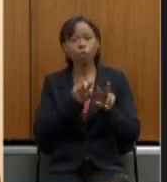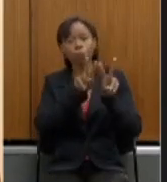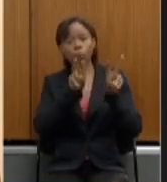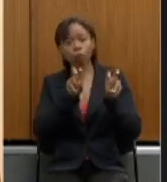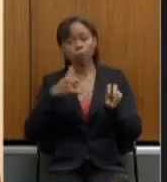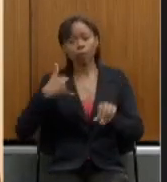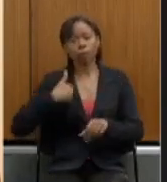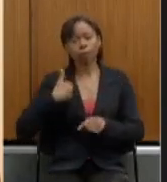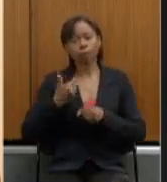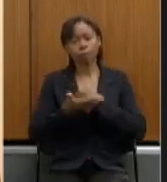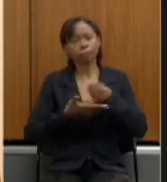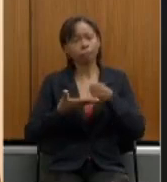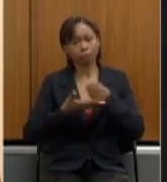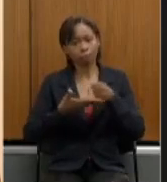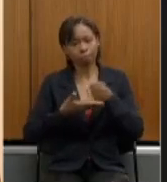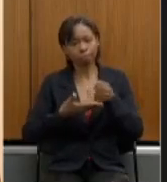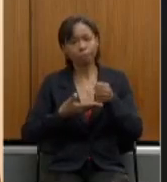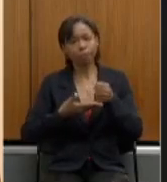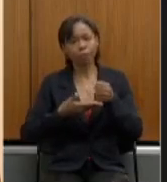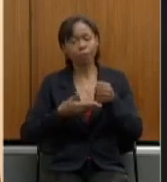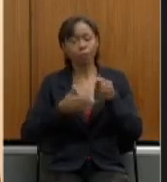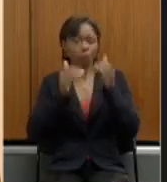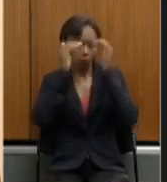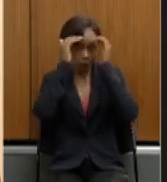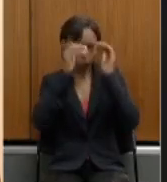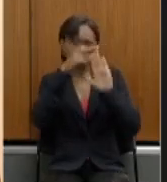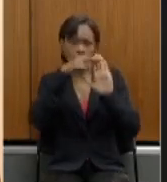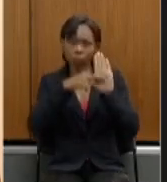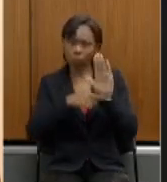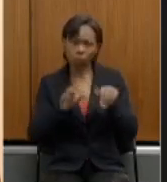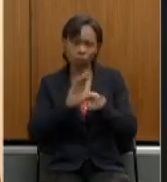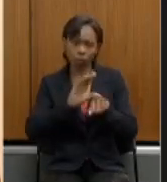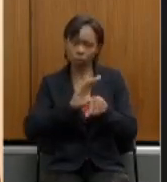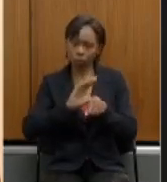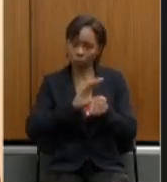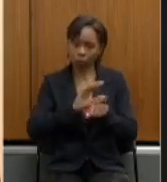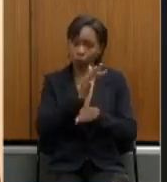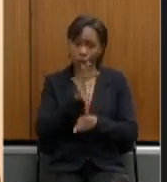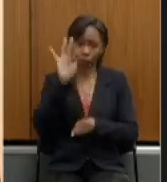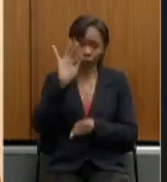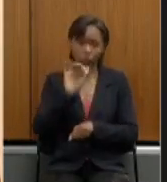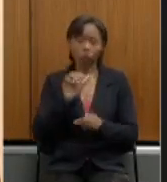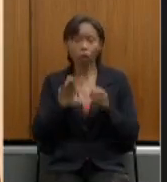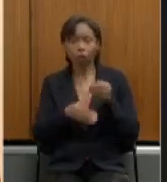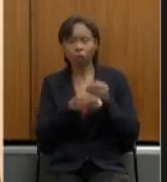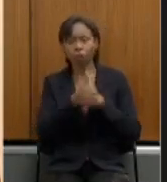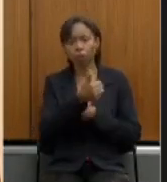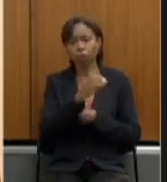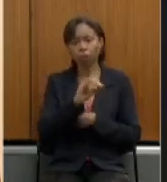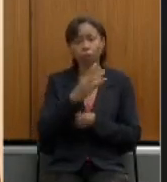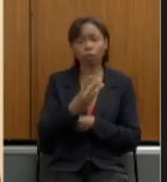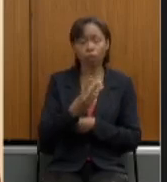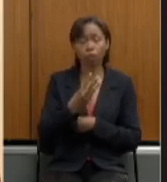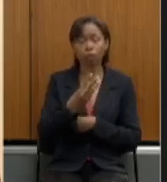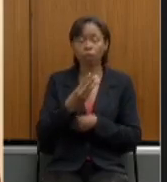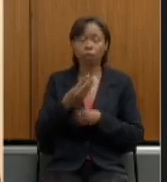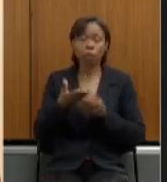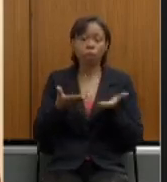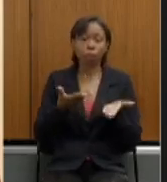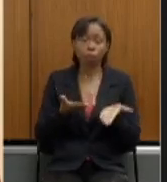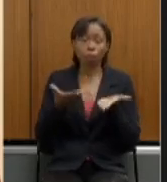exatos moldes que a constituição federal na emenda 103 previu para os servidores da união